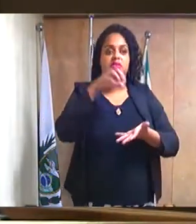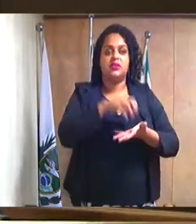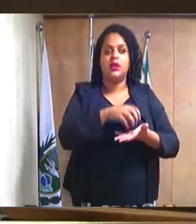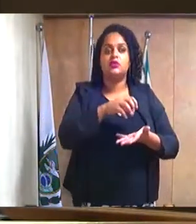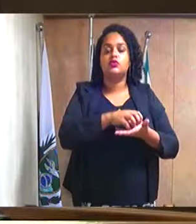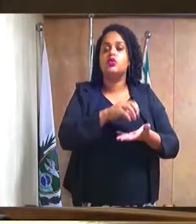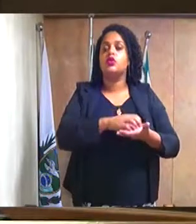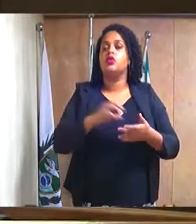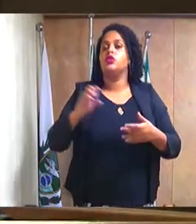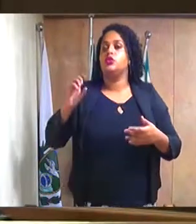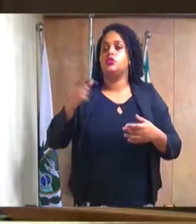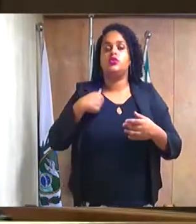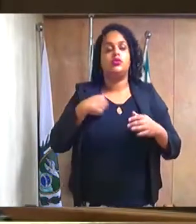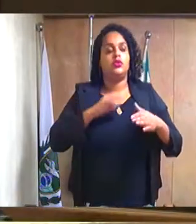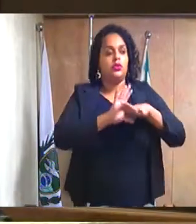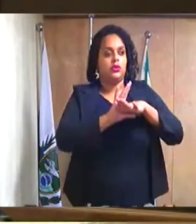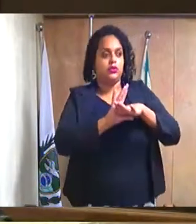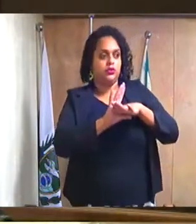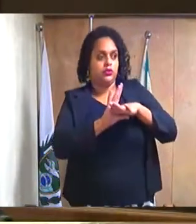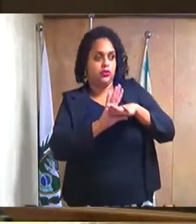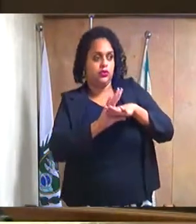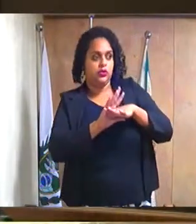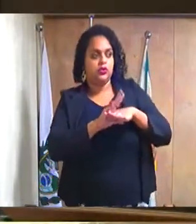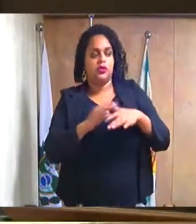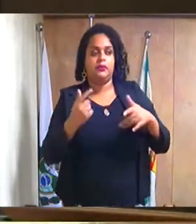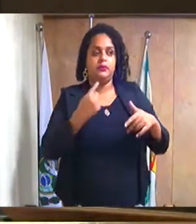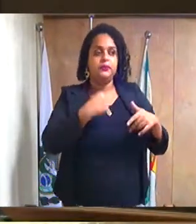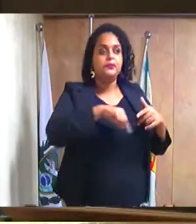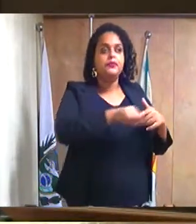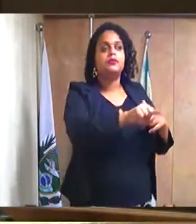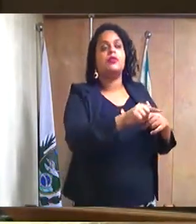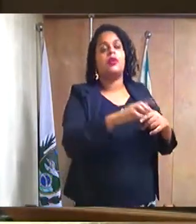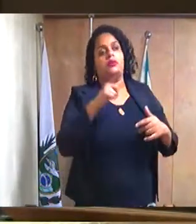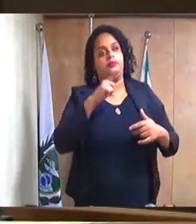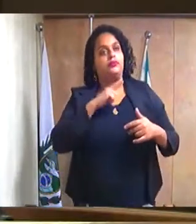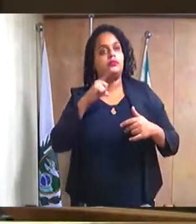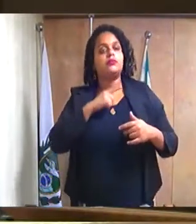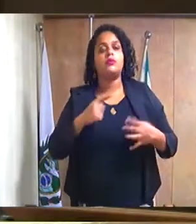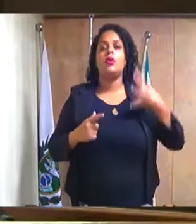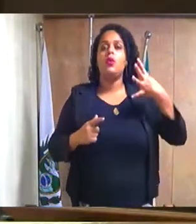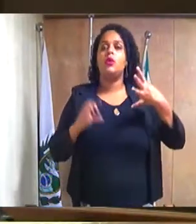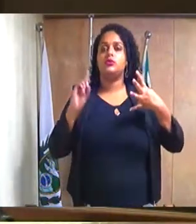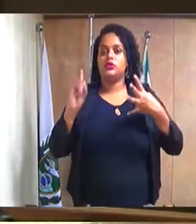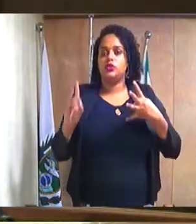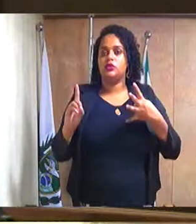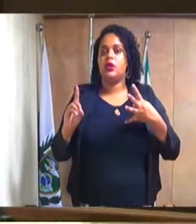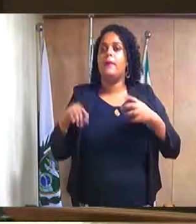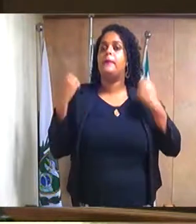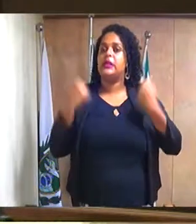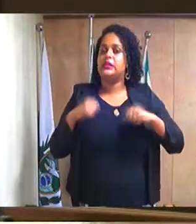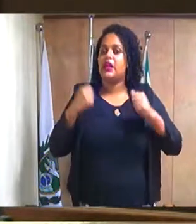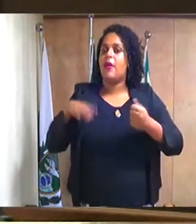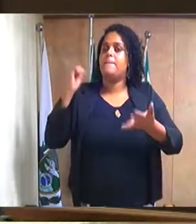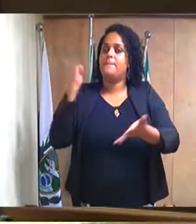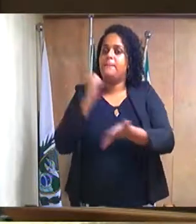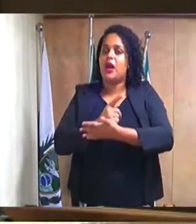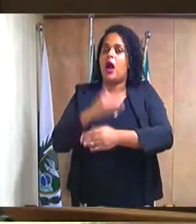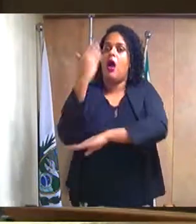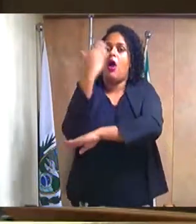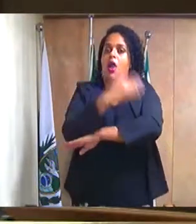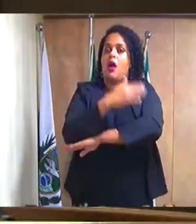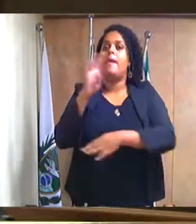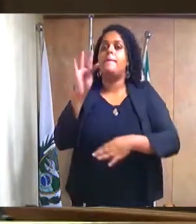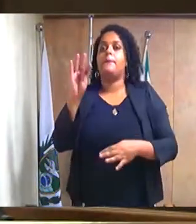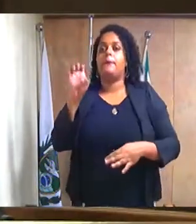e nós também que necessitavam ir até o quarto distrito, tínhamos que pagar o pedágio, e era caro.